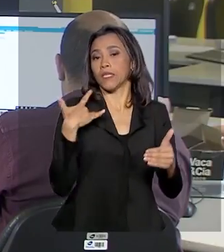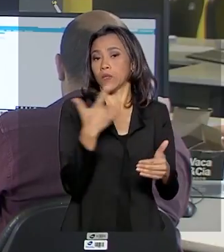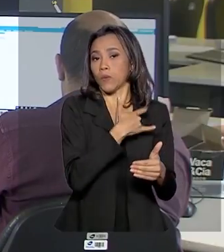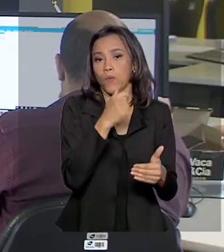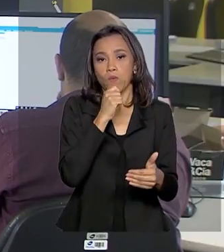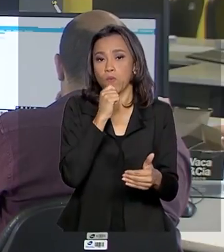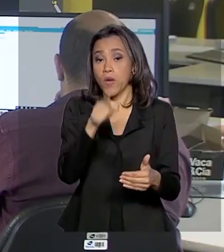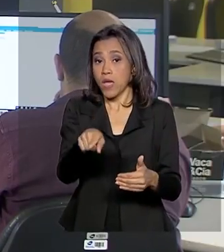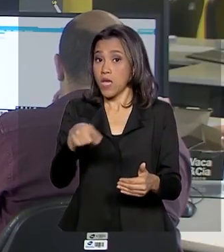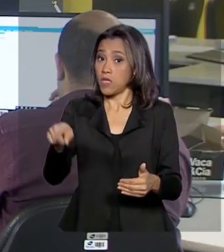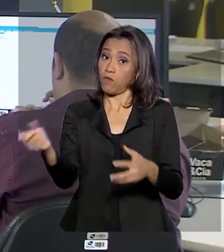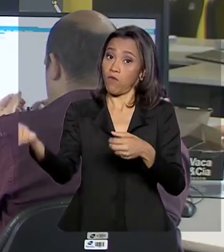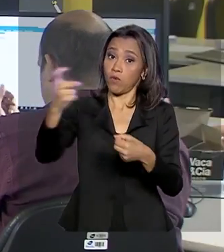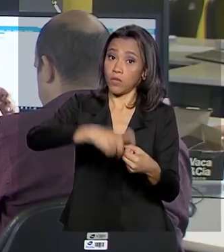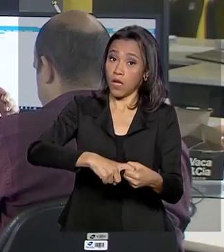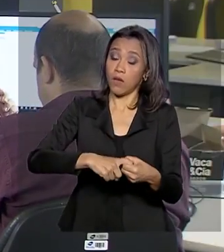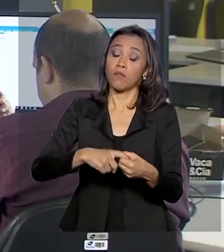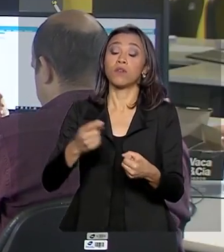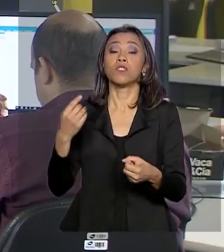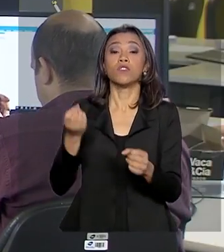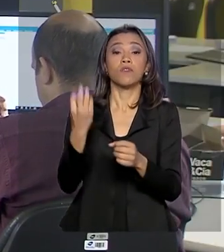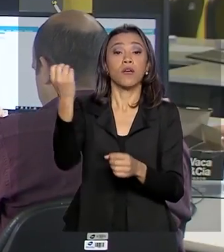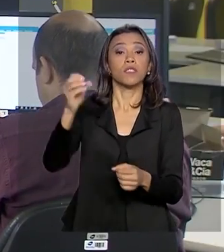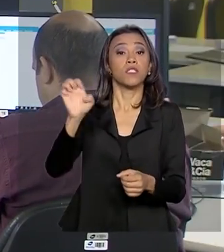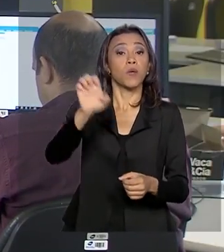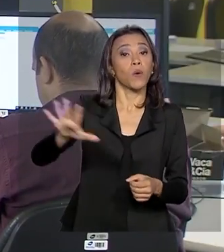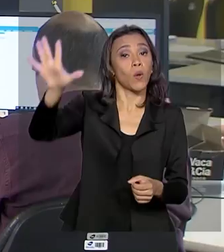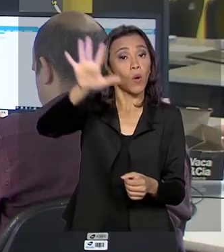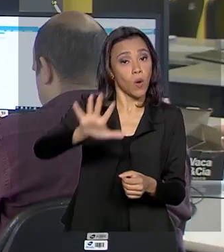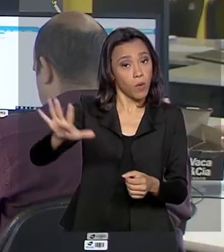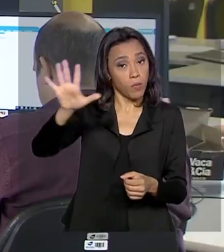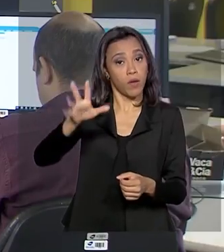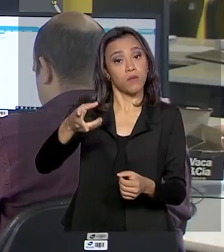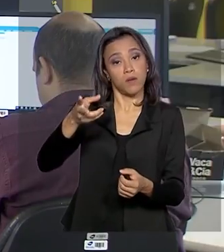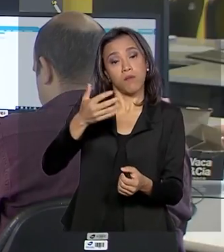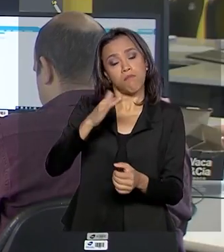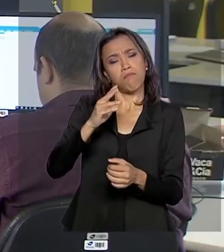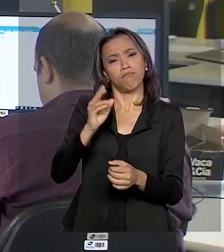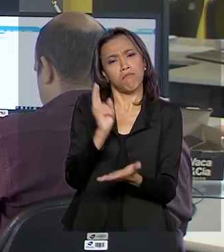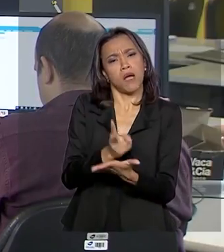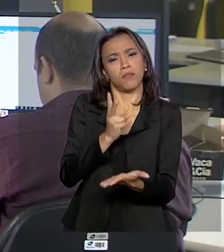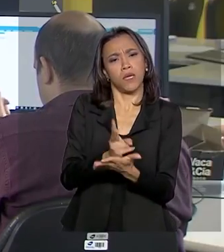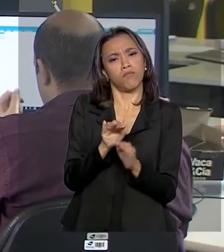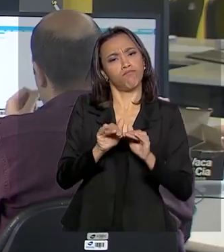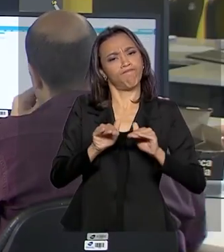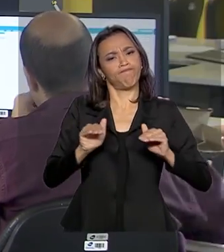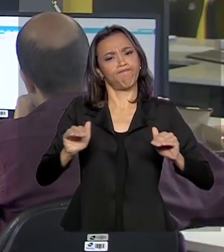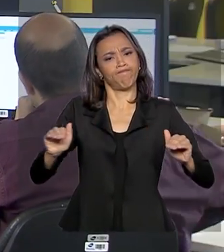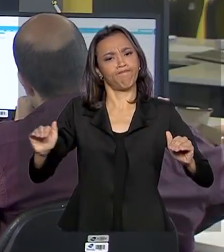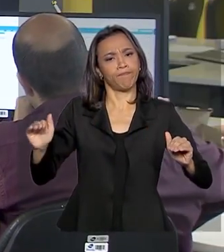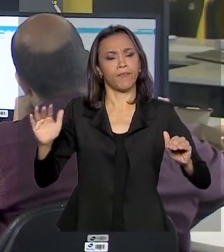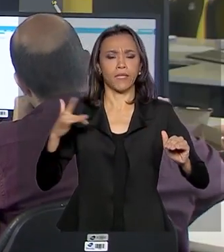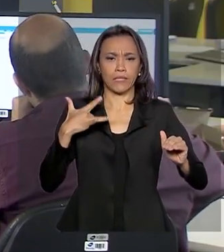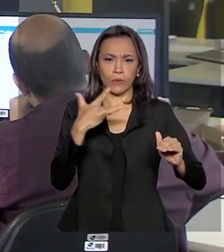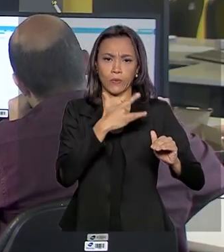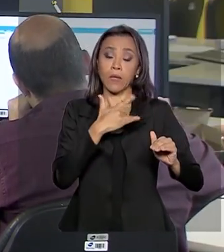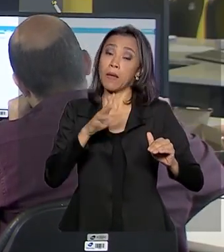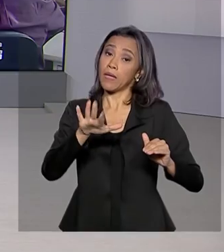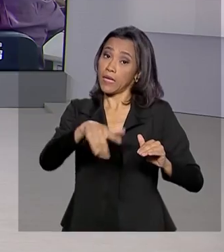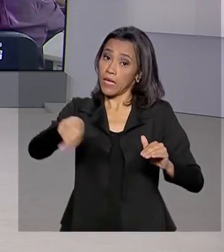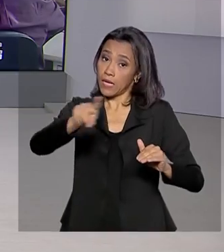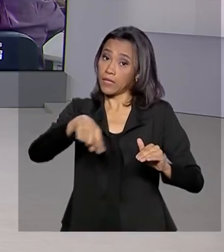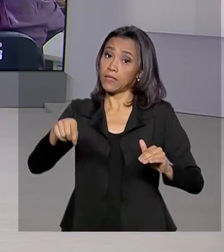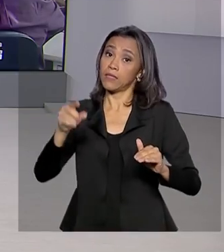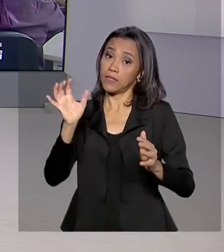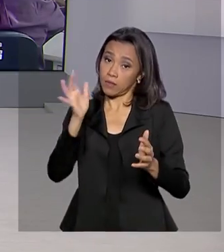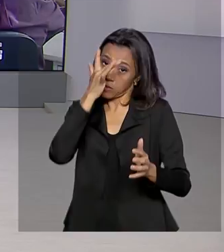viagens a países da Europa e até o momento apresentam um quadro clínico estável e estão em isolamento domiciliar, Renata. Tá